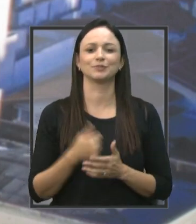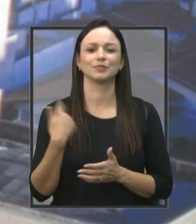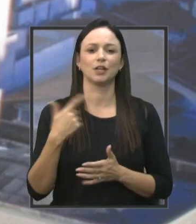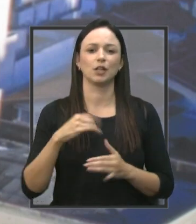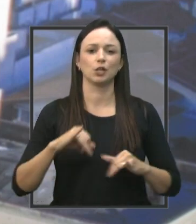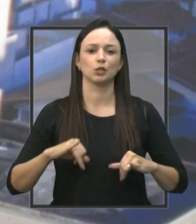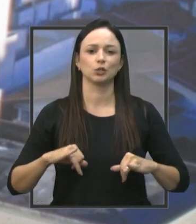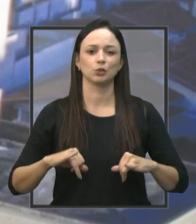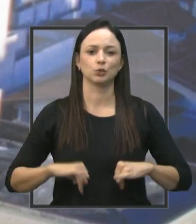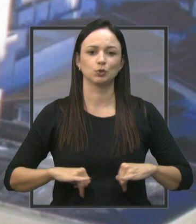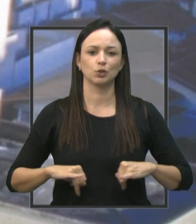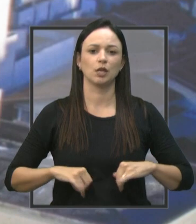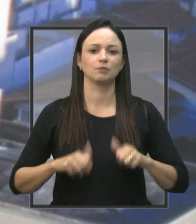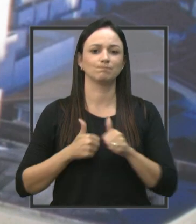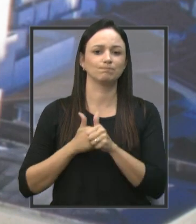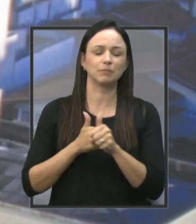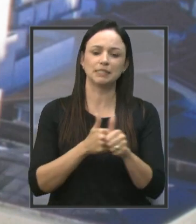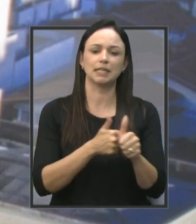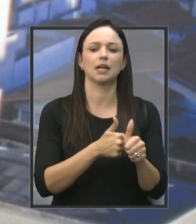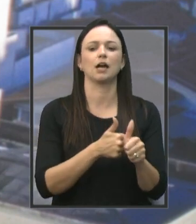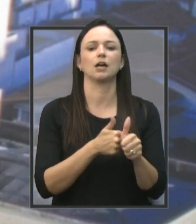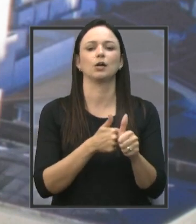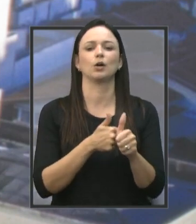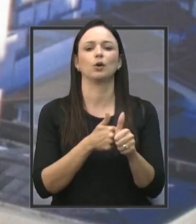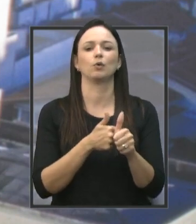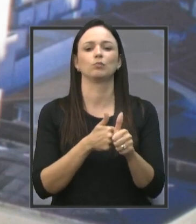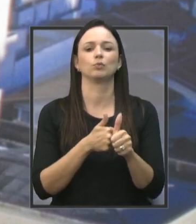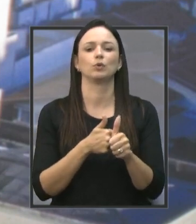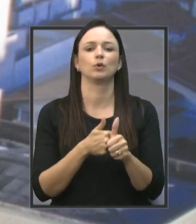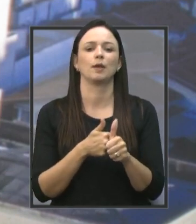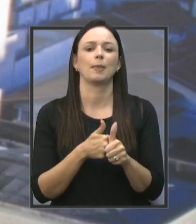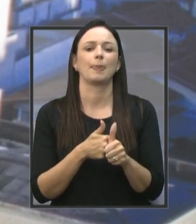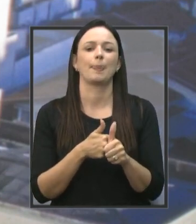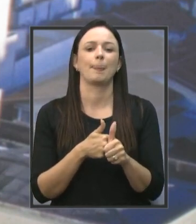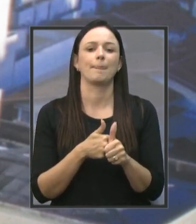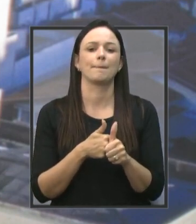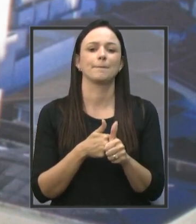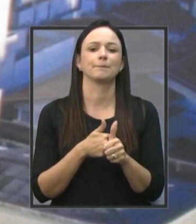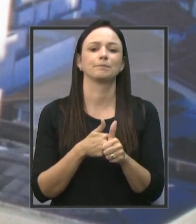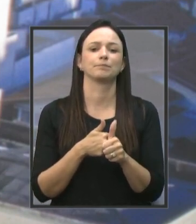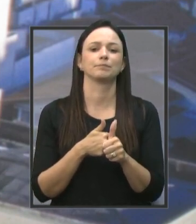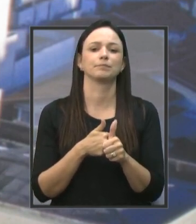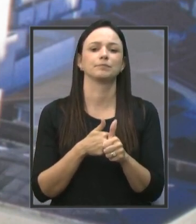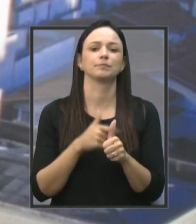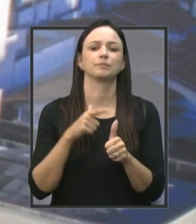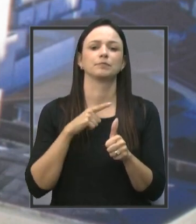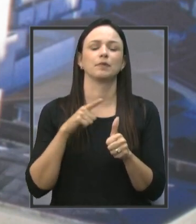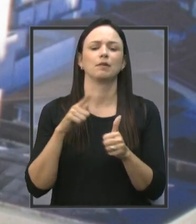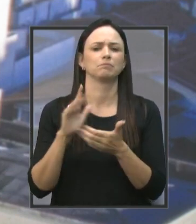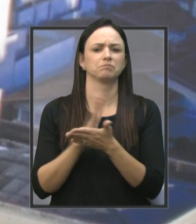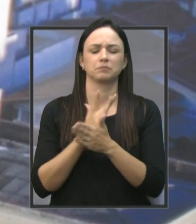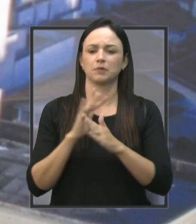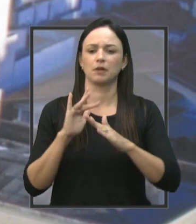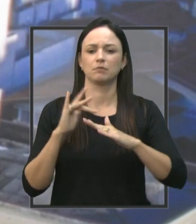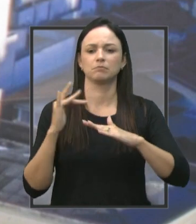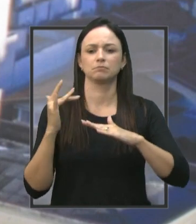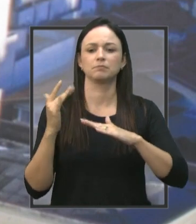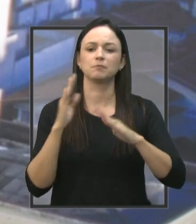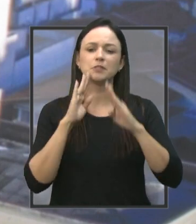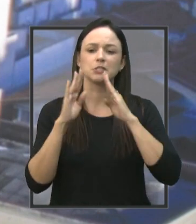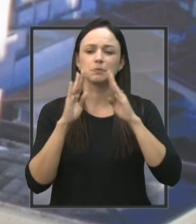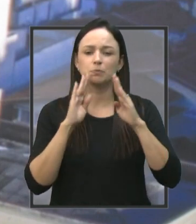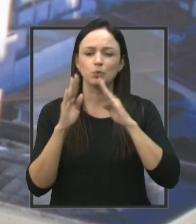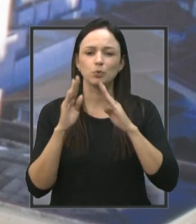sofrendo uma perseguição muito grande aí, por alguma página do Facebook, por uma pessoa